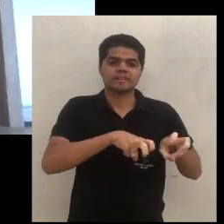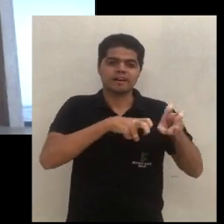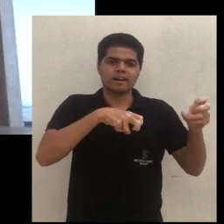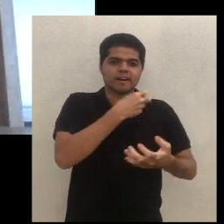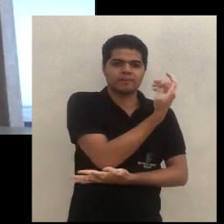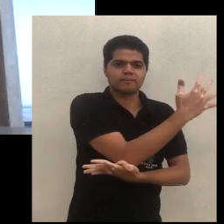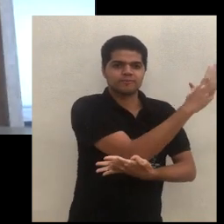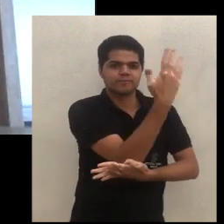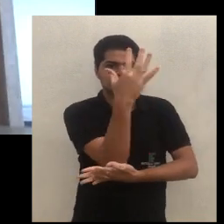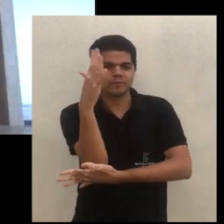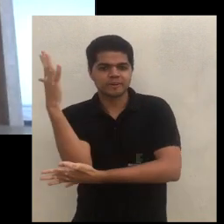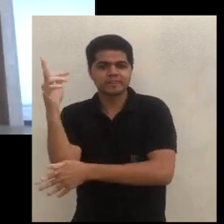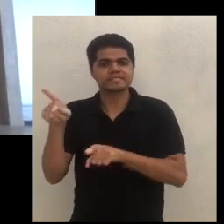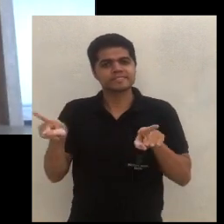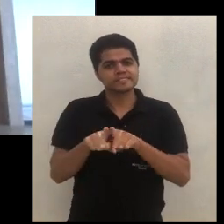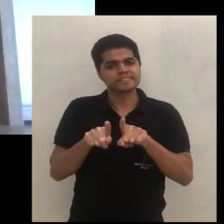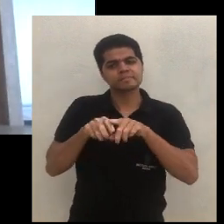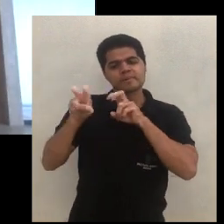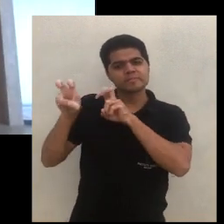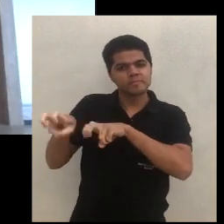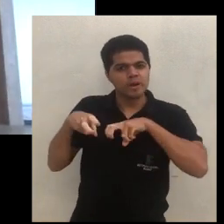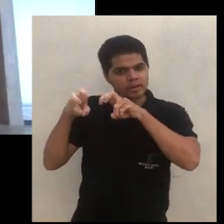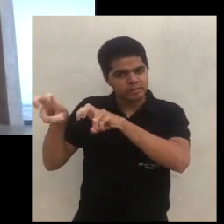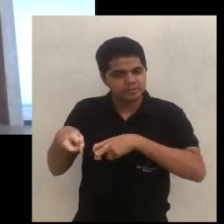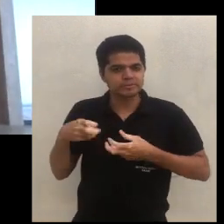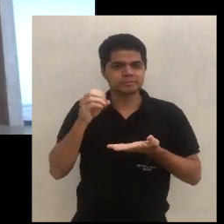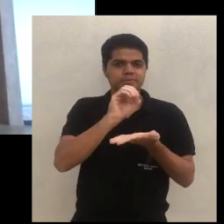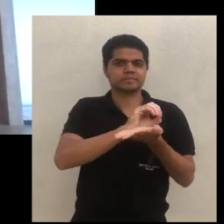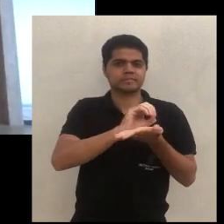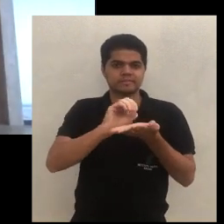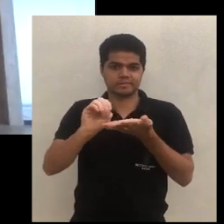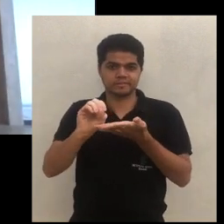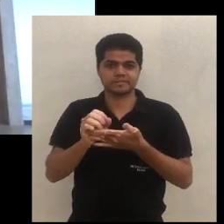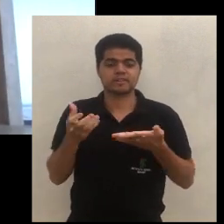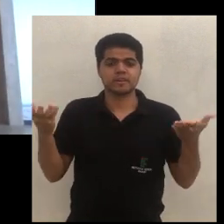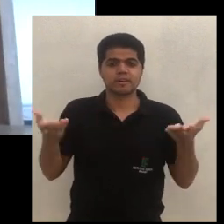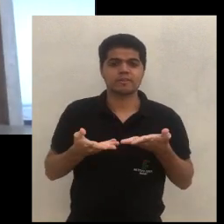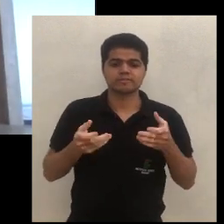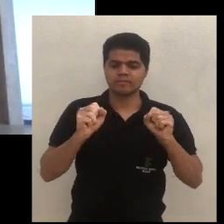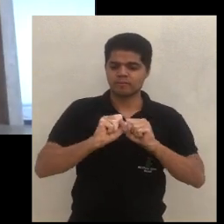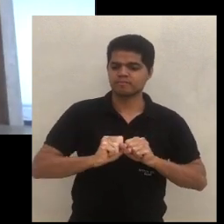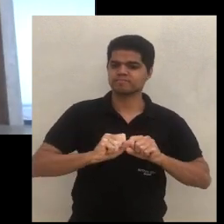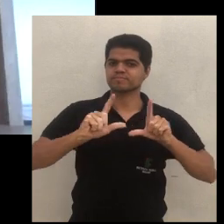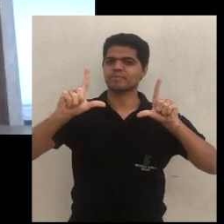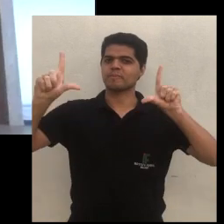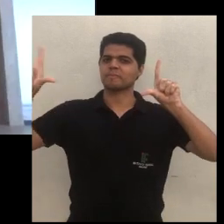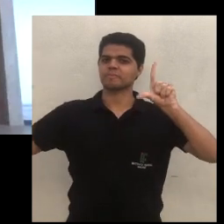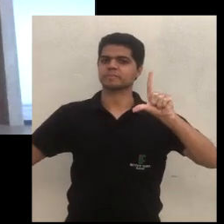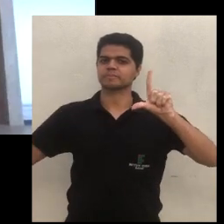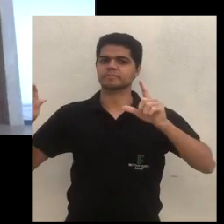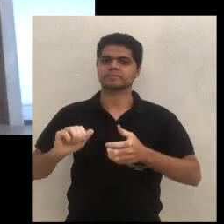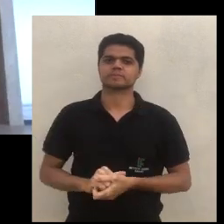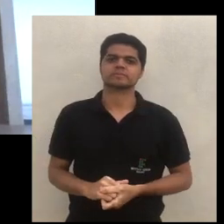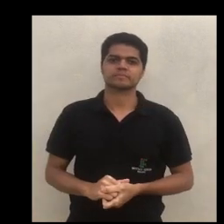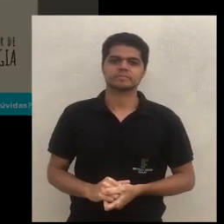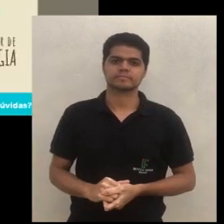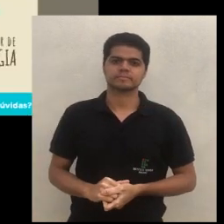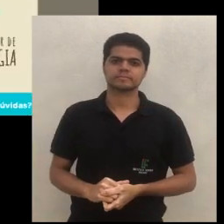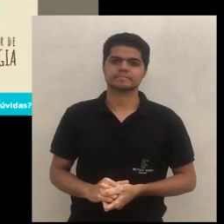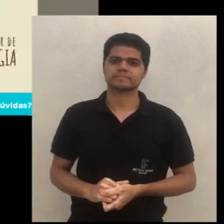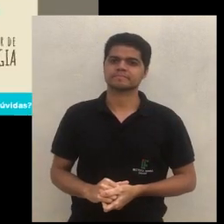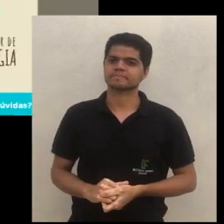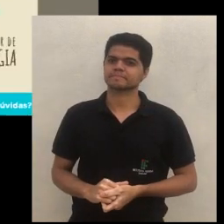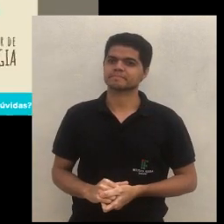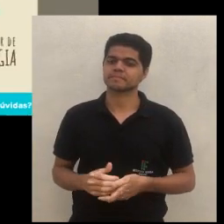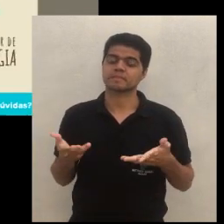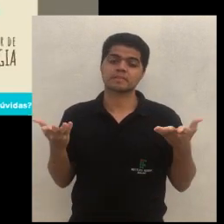agricultura orgânica. Então vou compartilhar aqui com vocês a minha tela da apresentação para